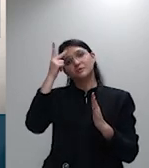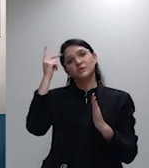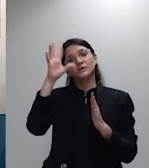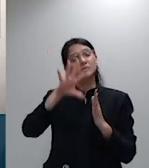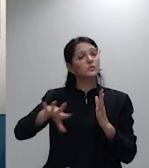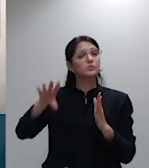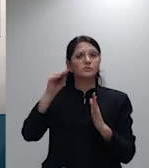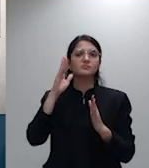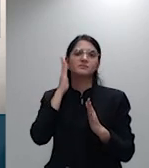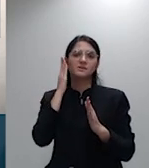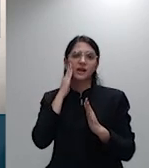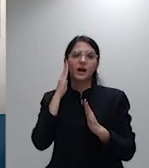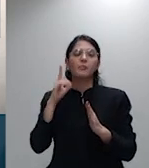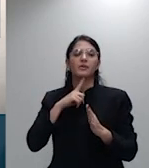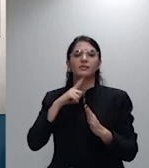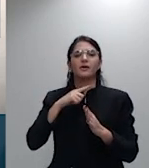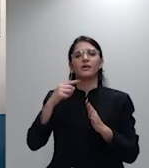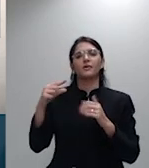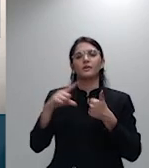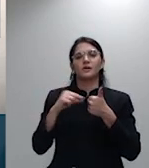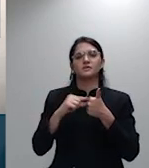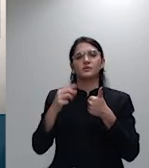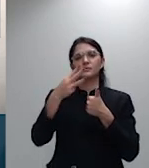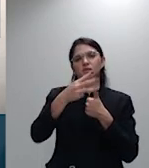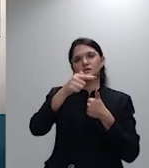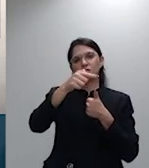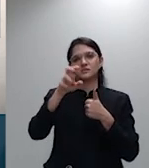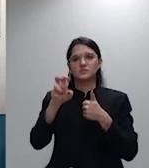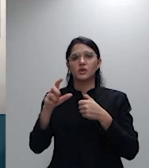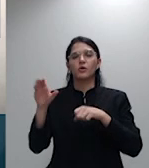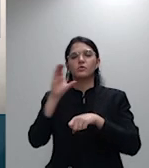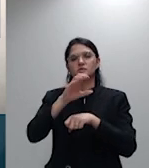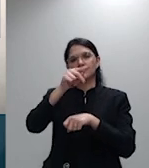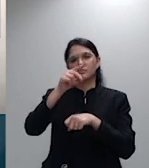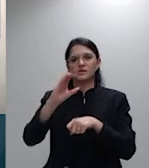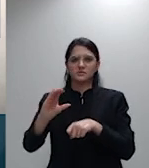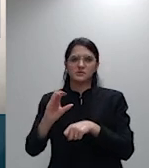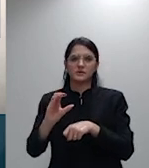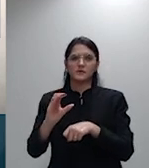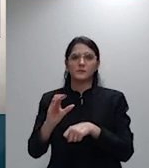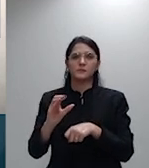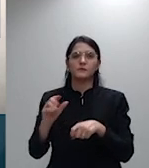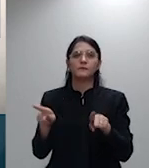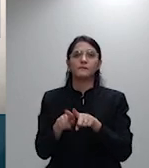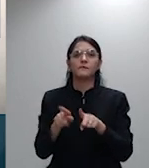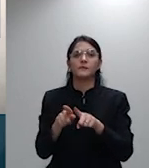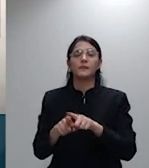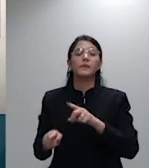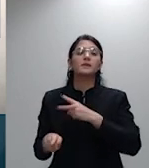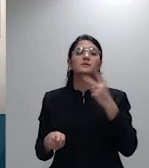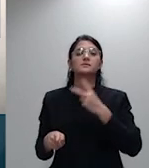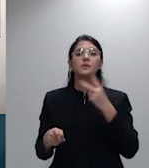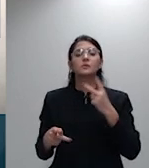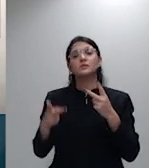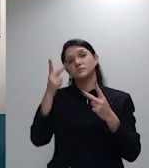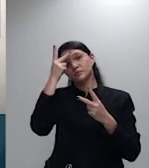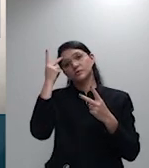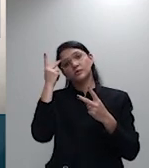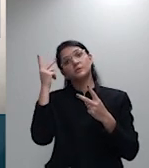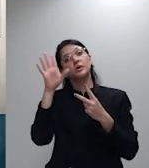de processo civil uma outra coisa o direito social à saúde é um direito de segunda geração de segunda dimensão mas ele é um direito que